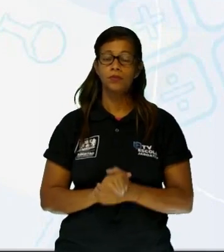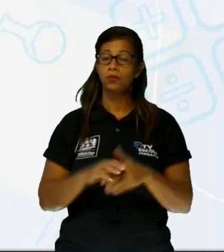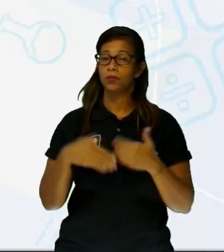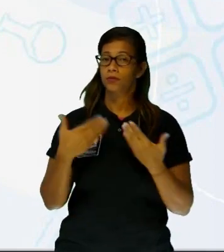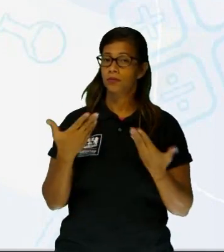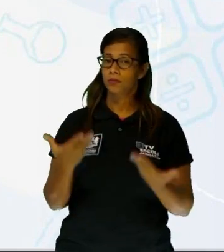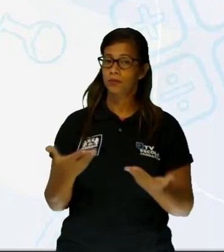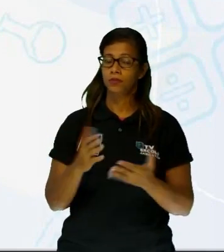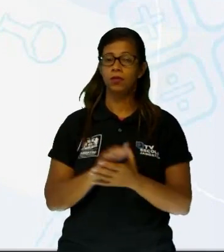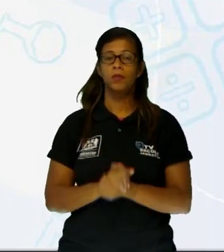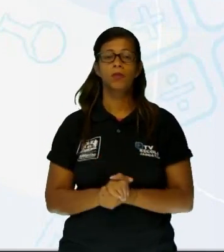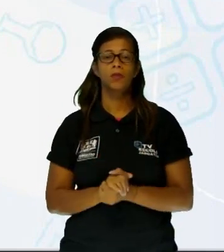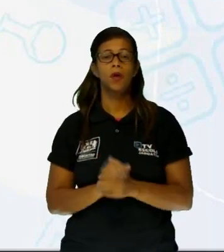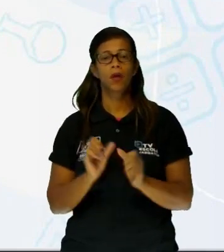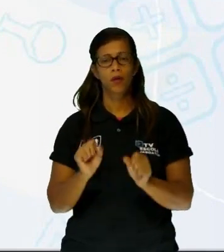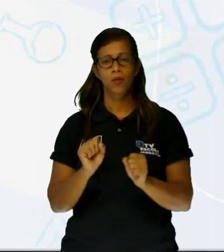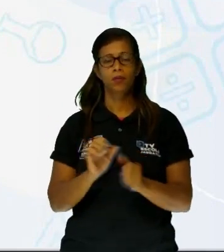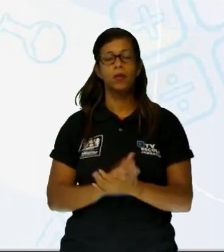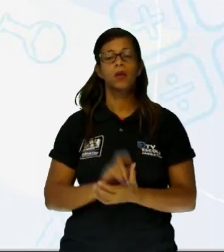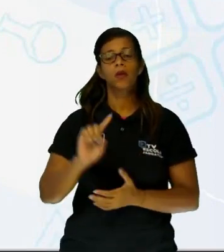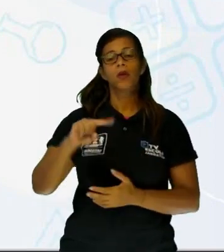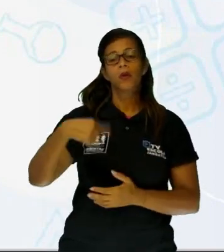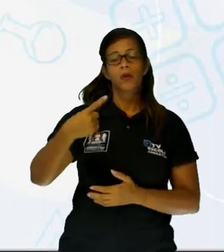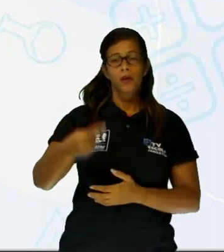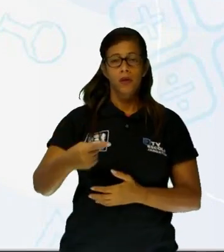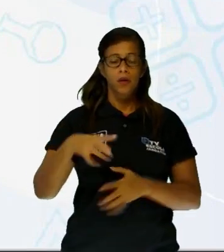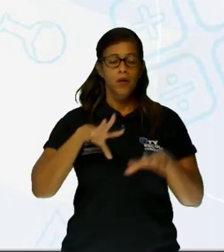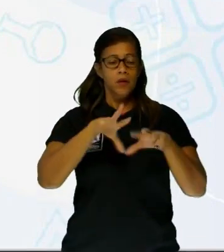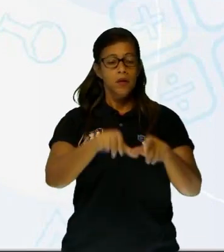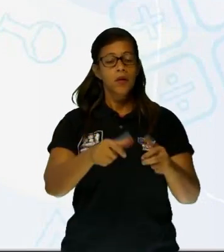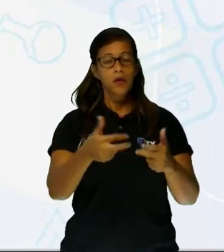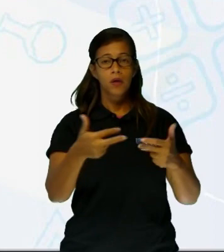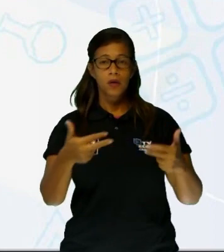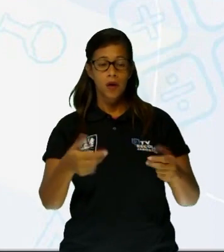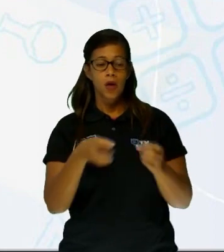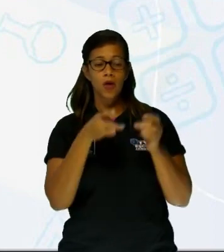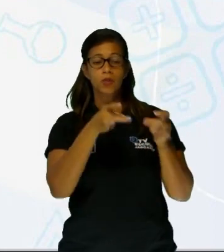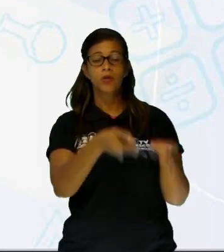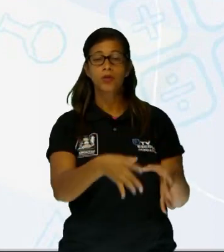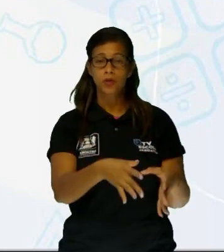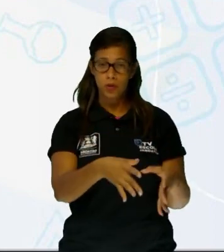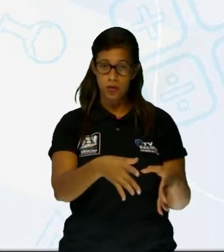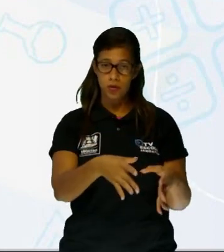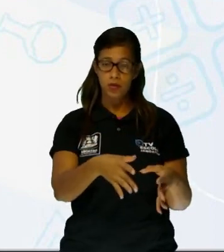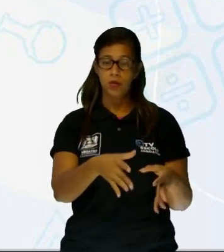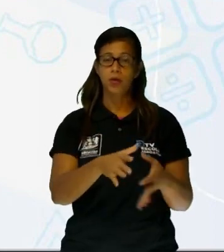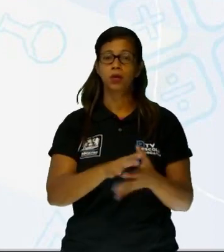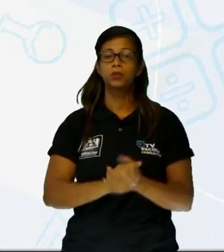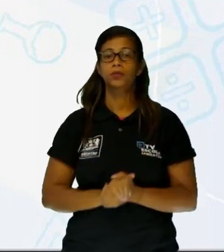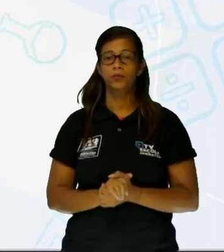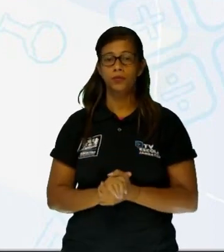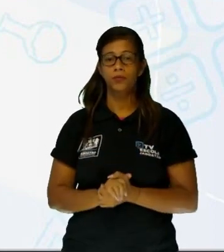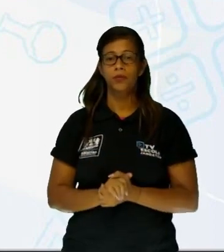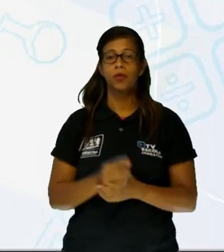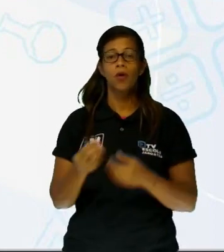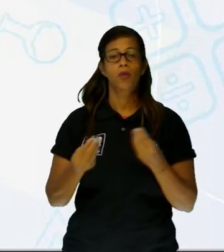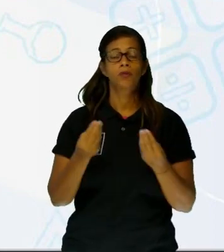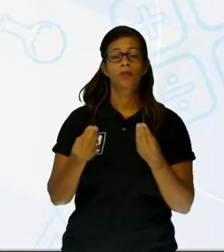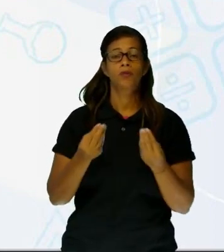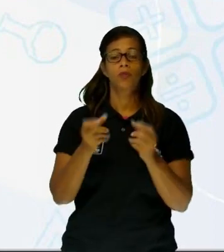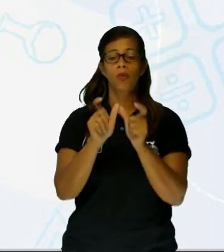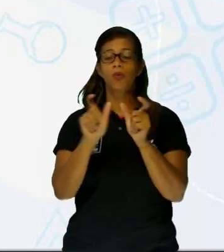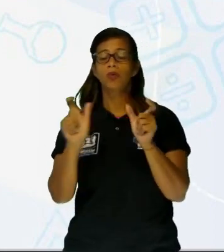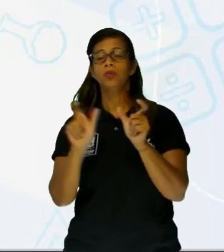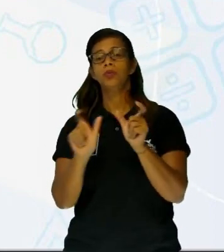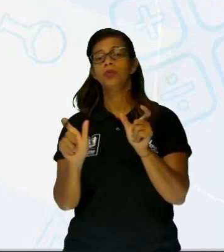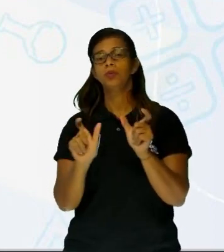poderíamos dizer, além desses que já são deixados, além daqueles que são deixados, além de alguns, além de muitos, né? Acho